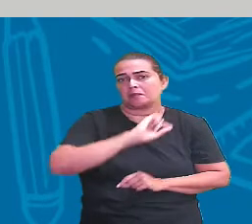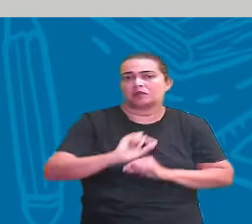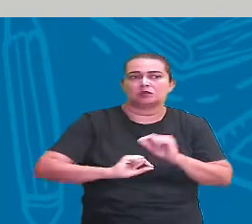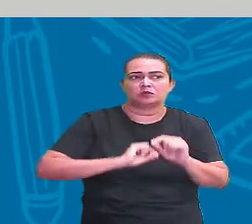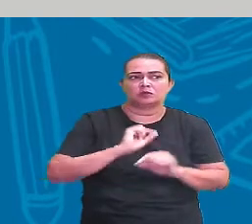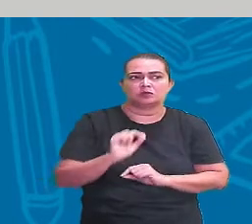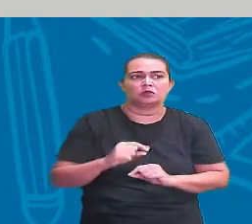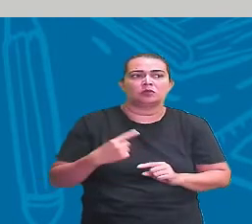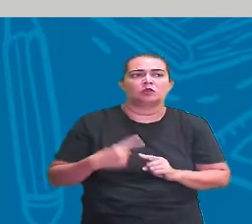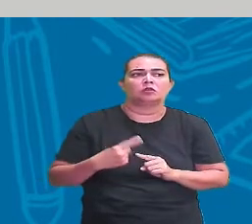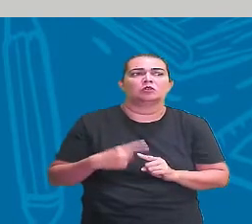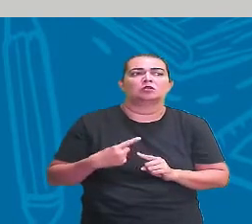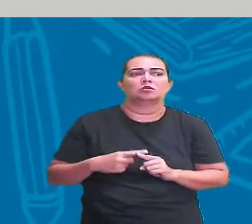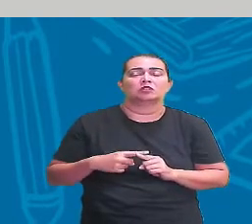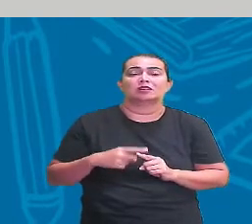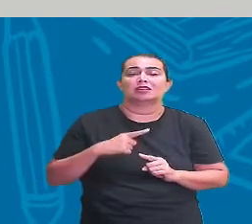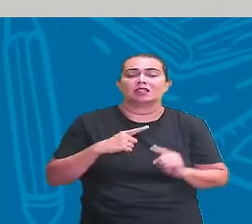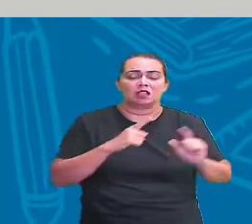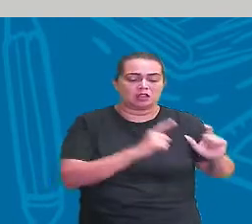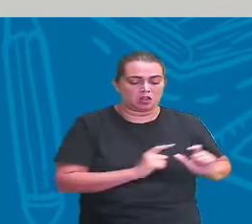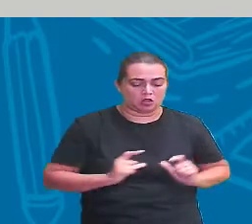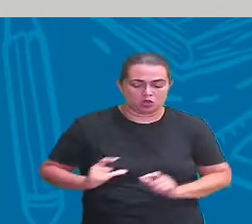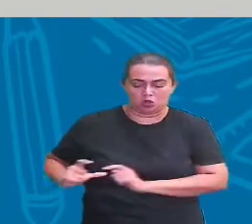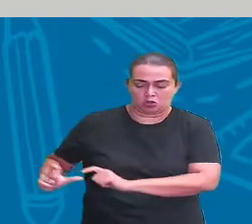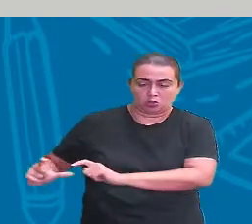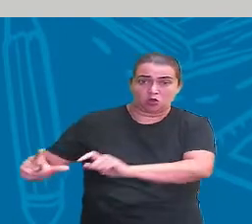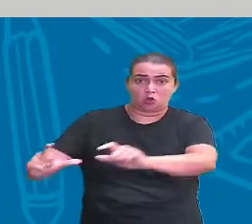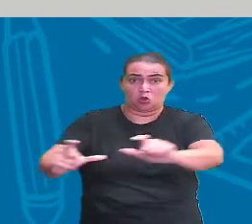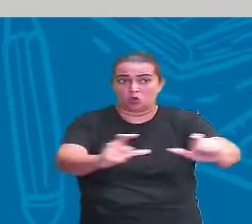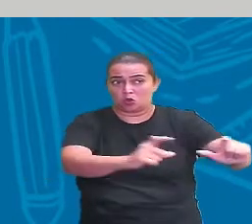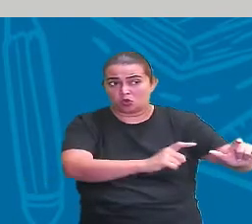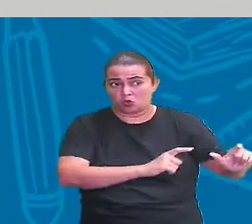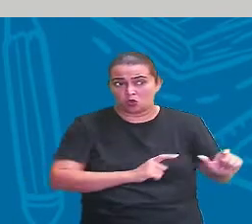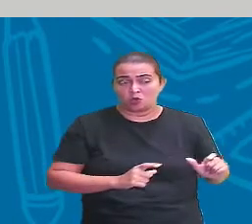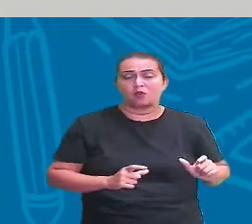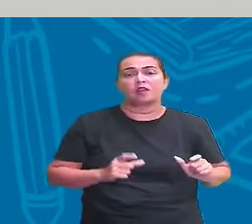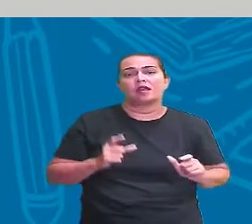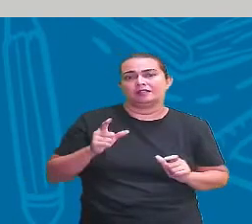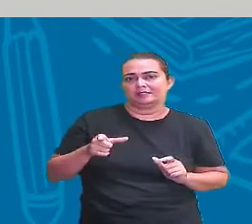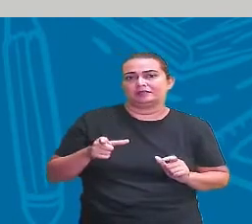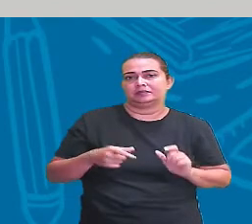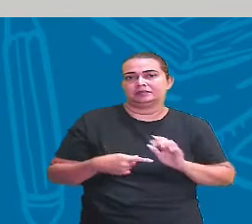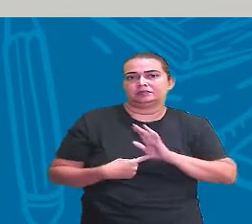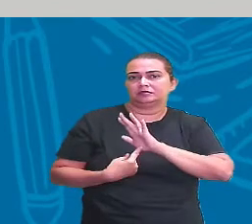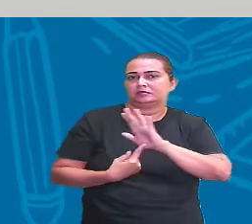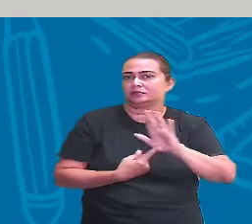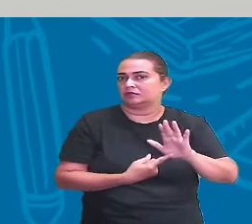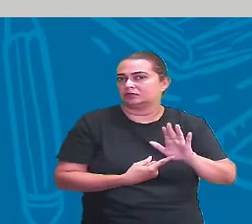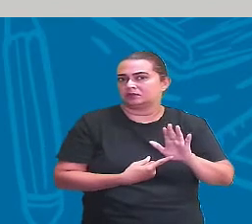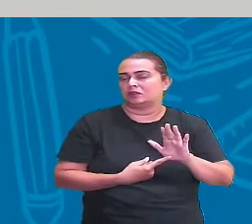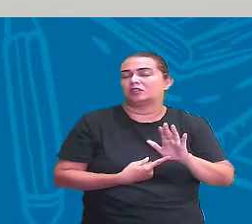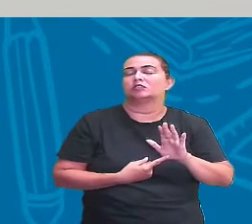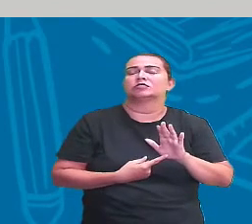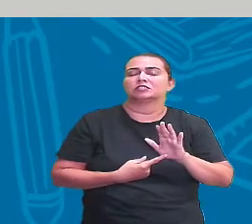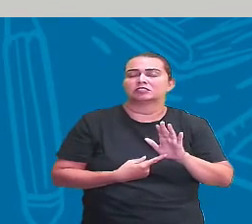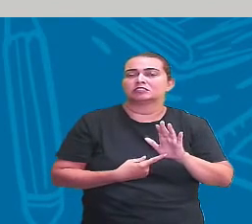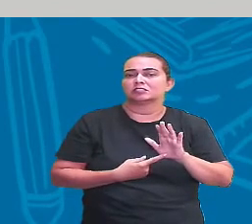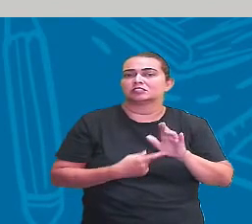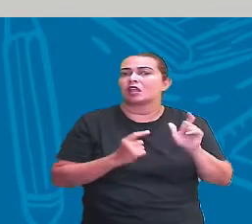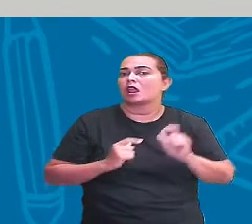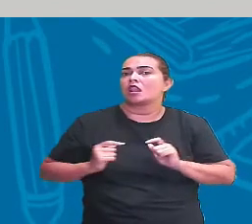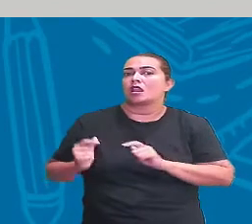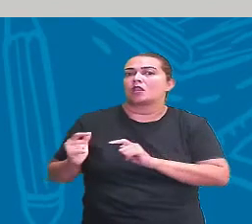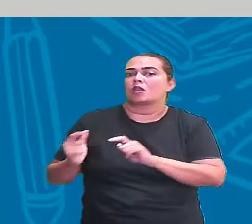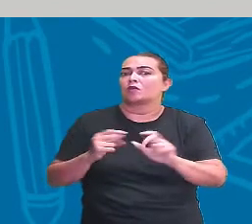Porque a gente vê vários locais ali representados por, na história de Marcelo, por Ruti Rocha. Não é verdade?